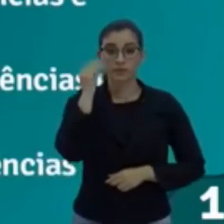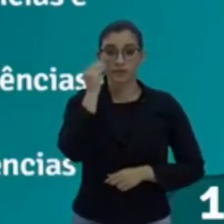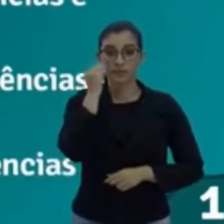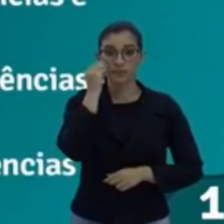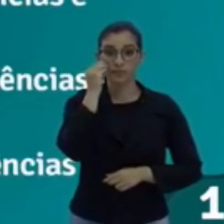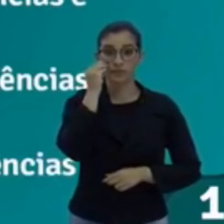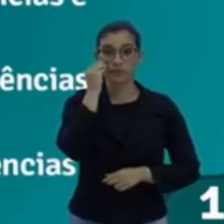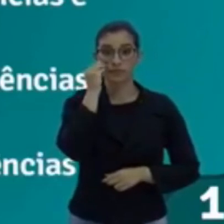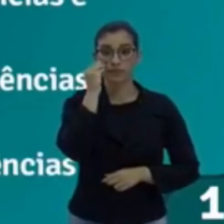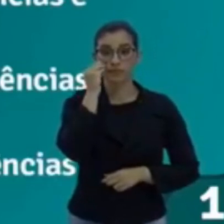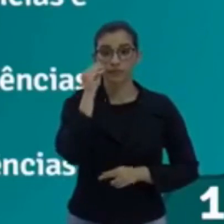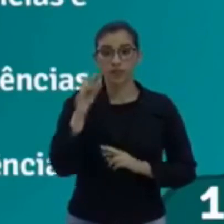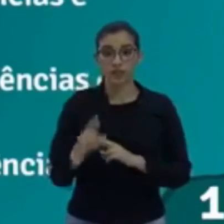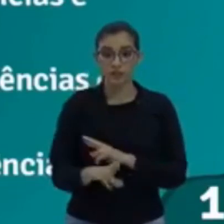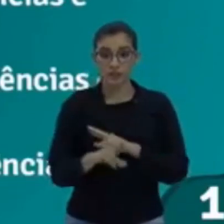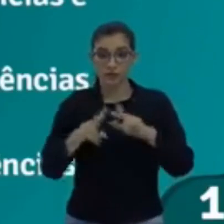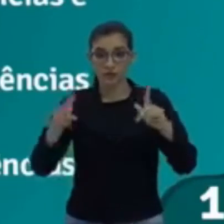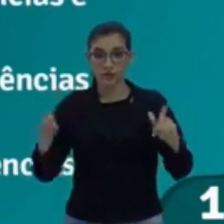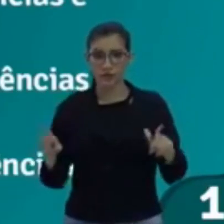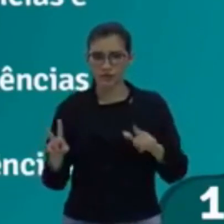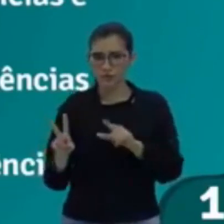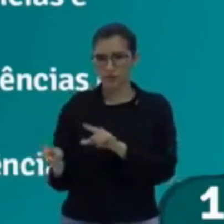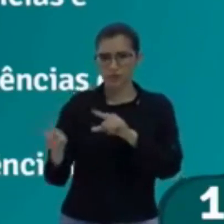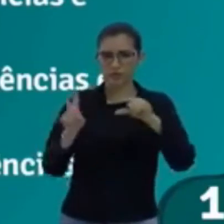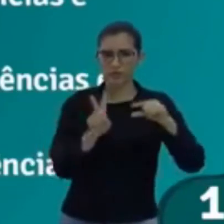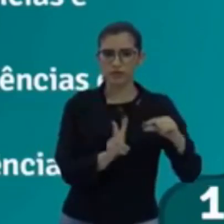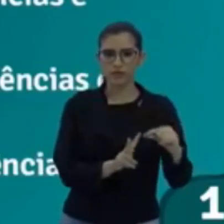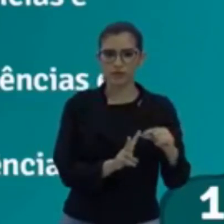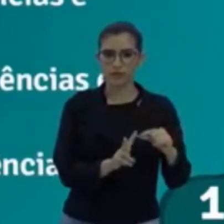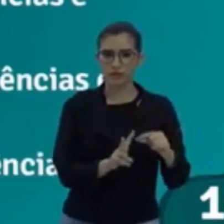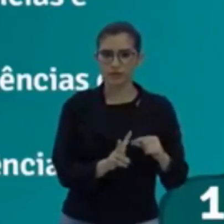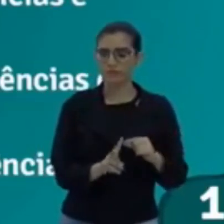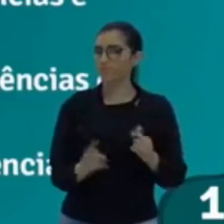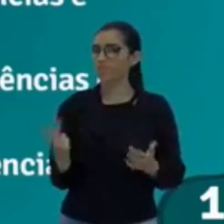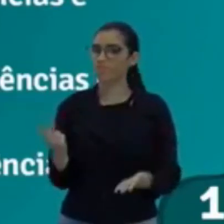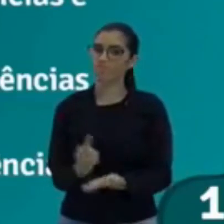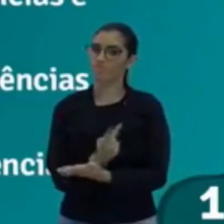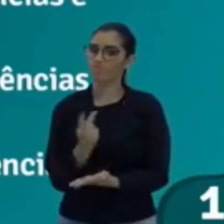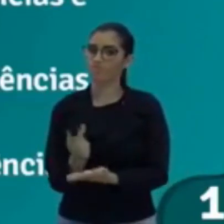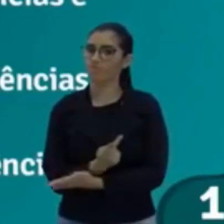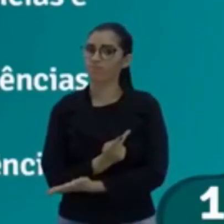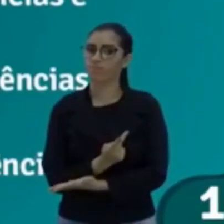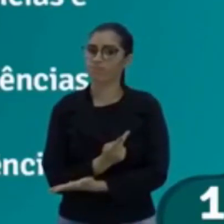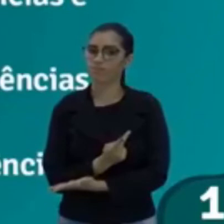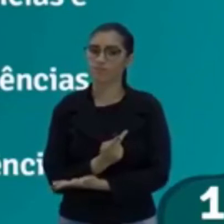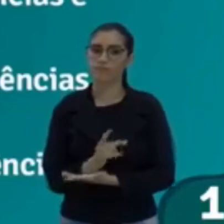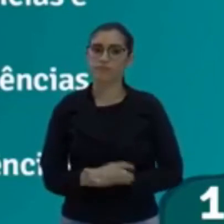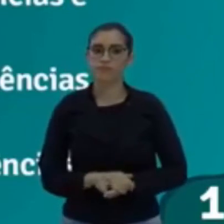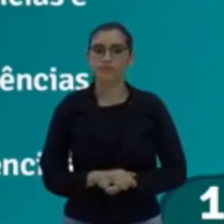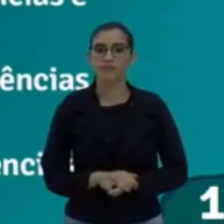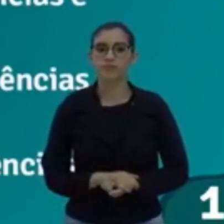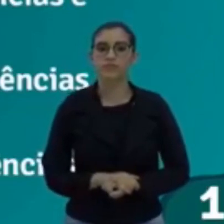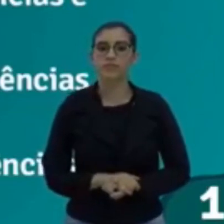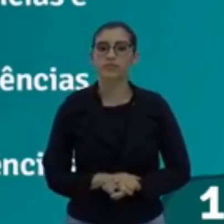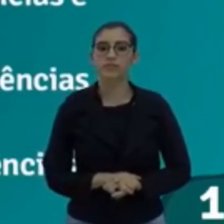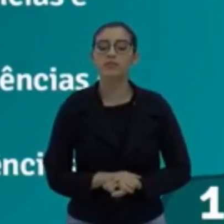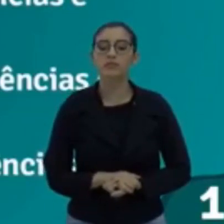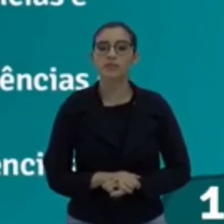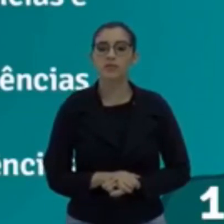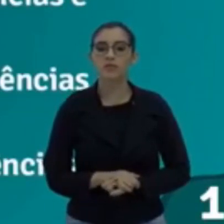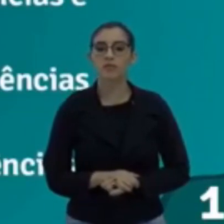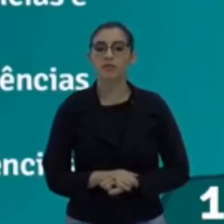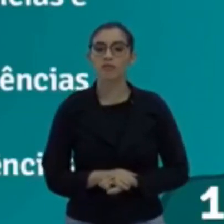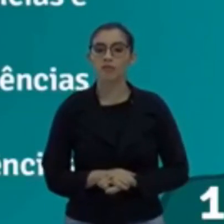procuro aqui, diferente velocidade. Está errado. Diferente velocidade. Está errado. Ah, iguais velocidade, iguais